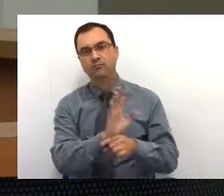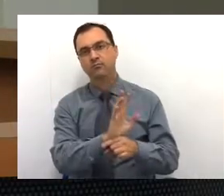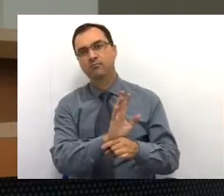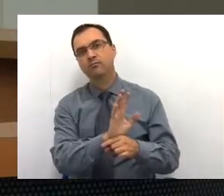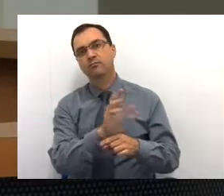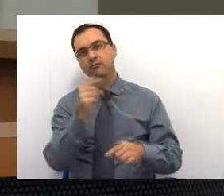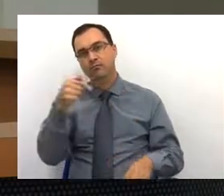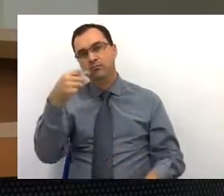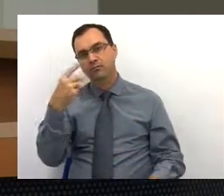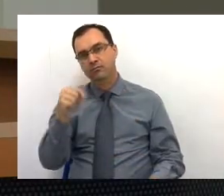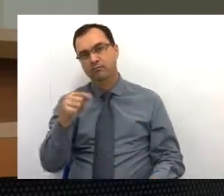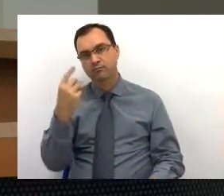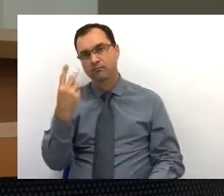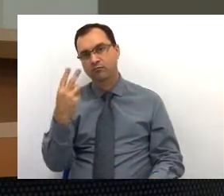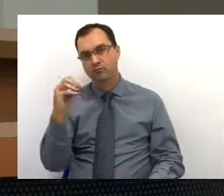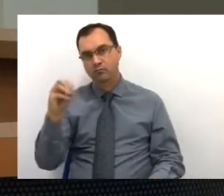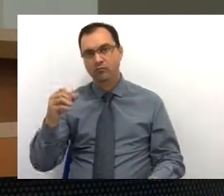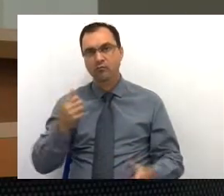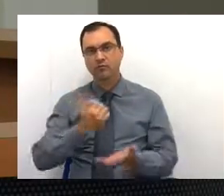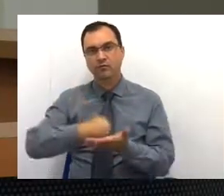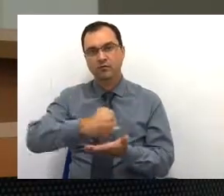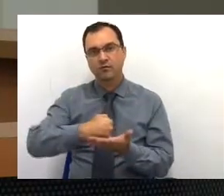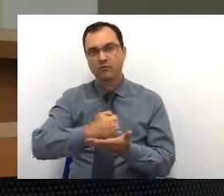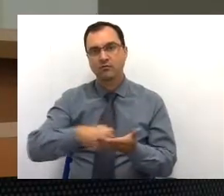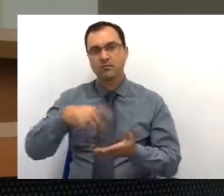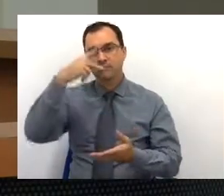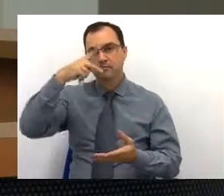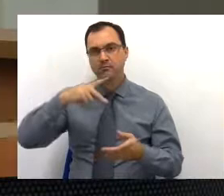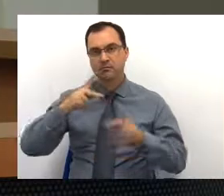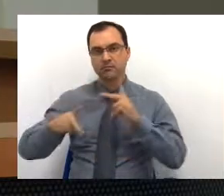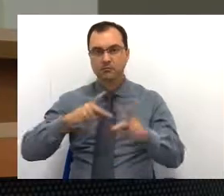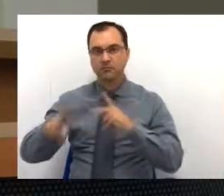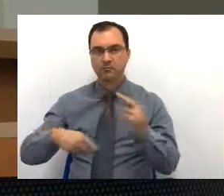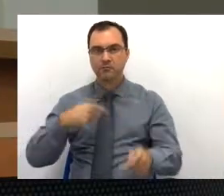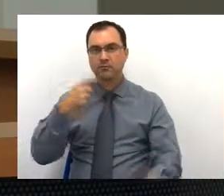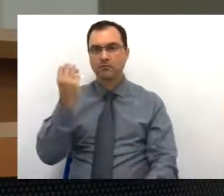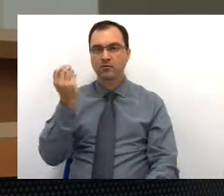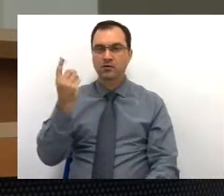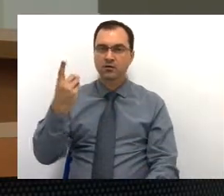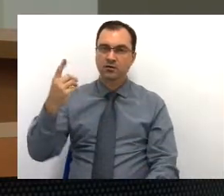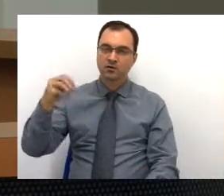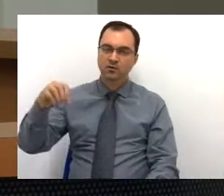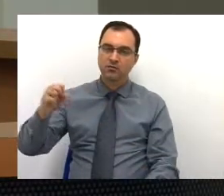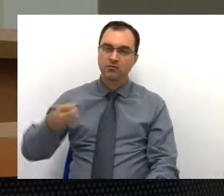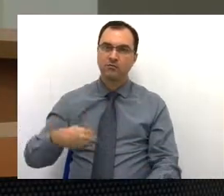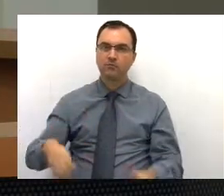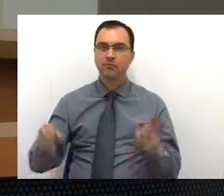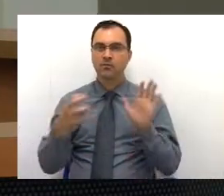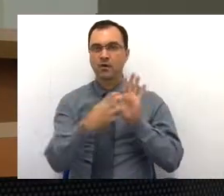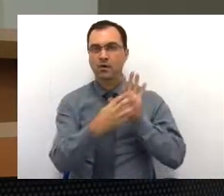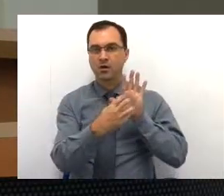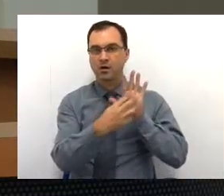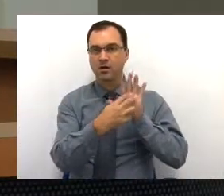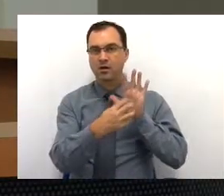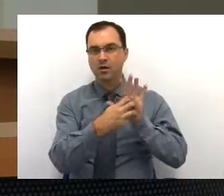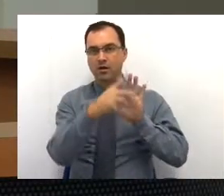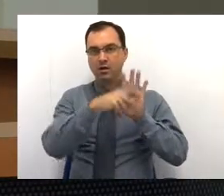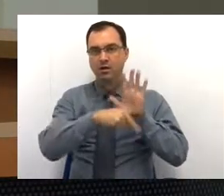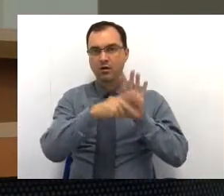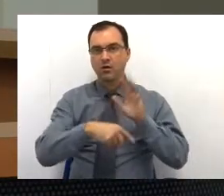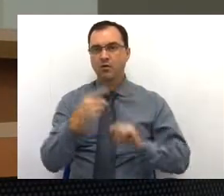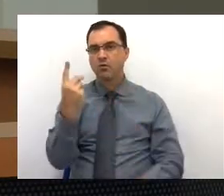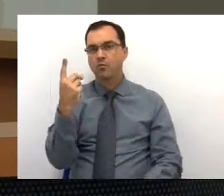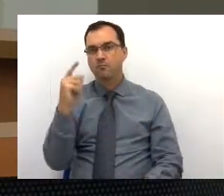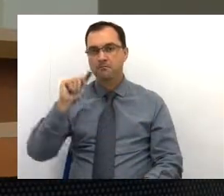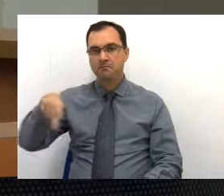mais 7, 200. Farmácia popular, 130 mil. Programa HIV AIDS, 1 milhão